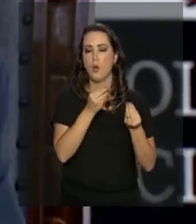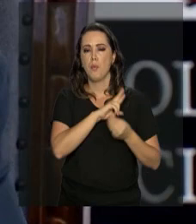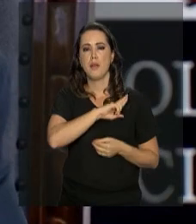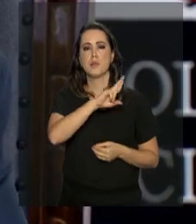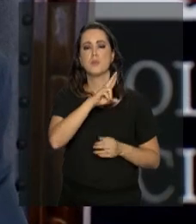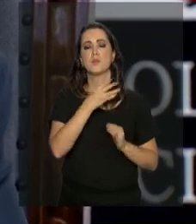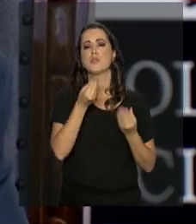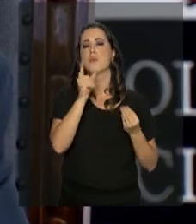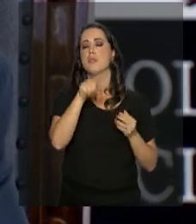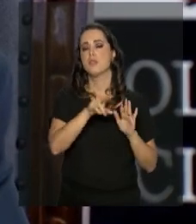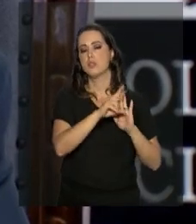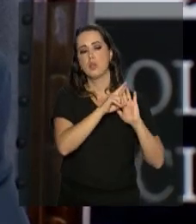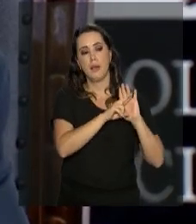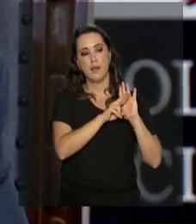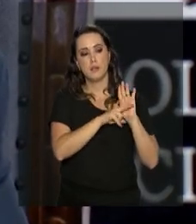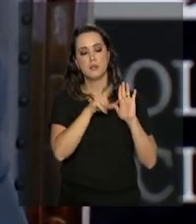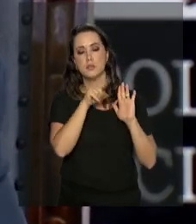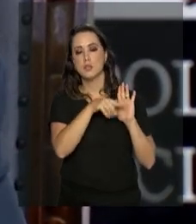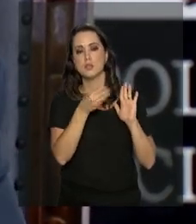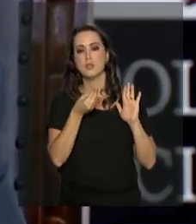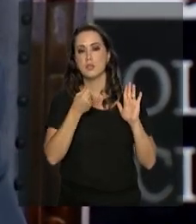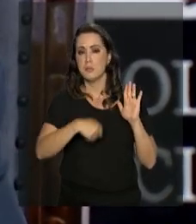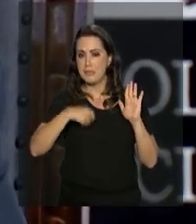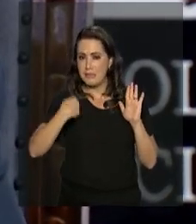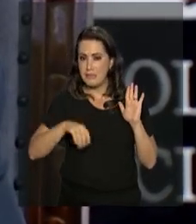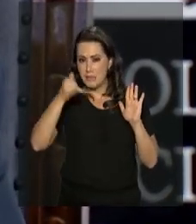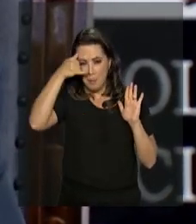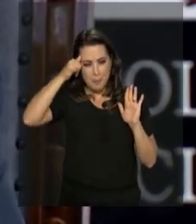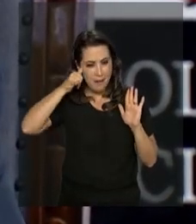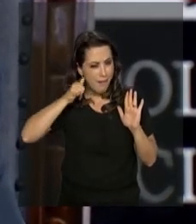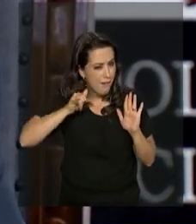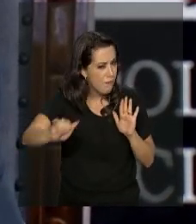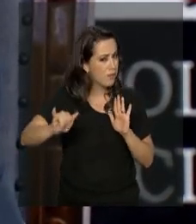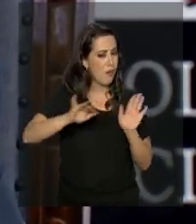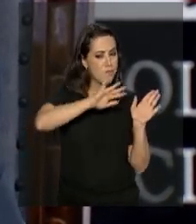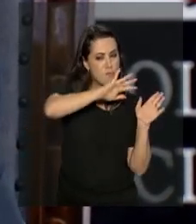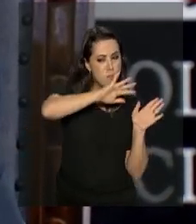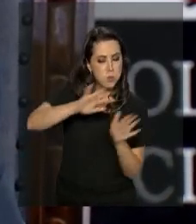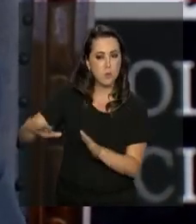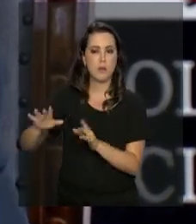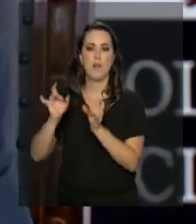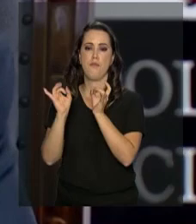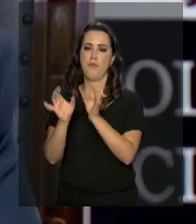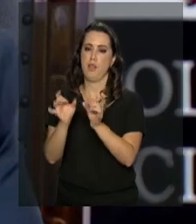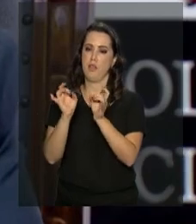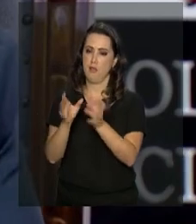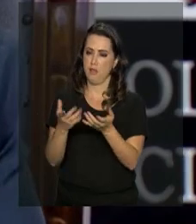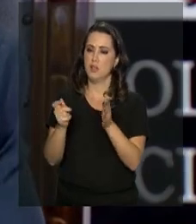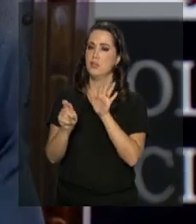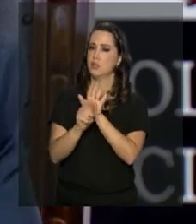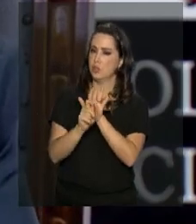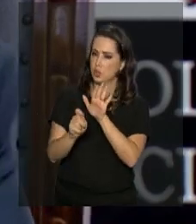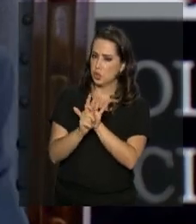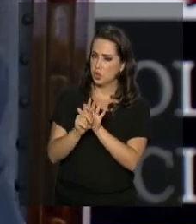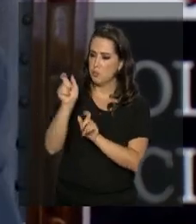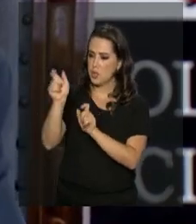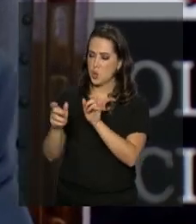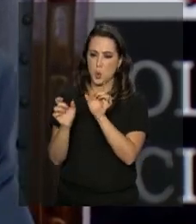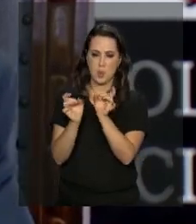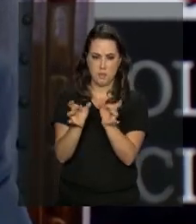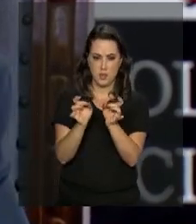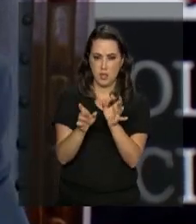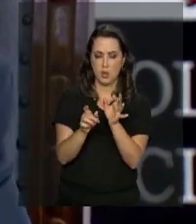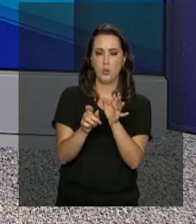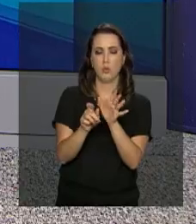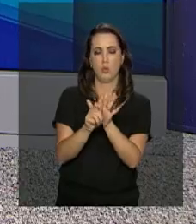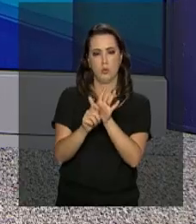de regras que se deve ter para coibir, para evitar a presença ou a proximidade de traficantes no seu